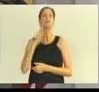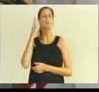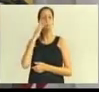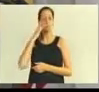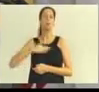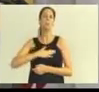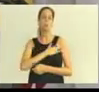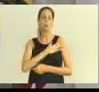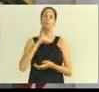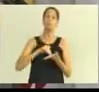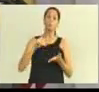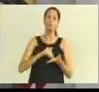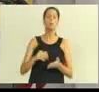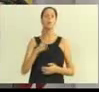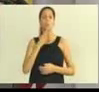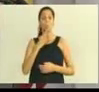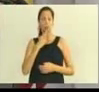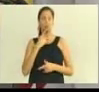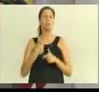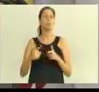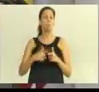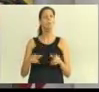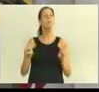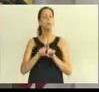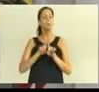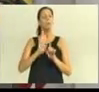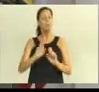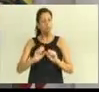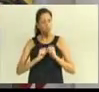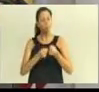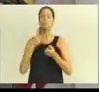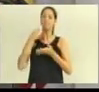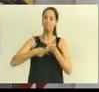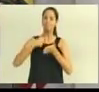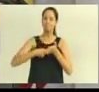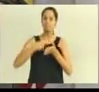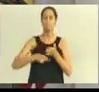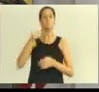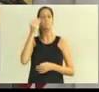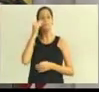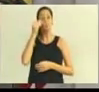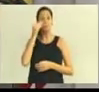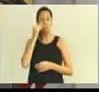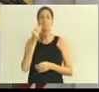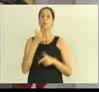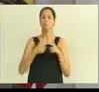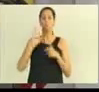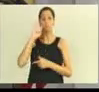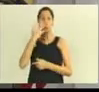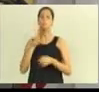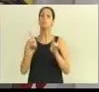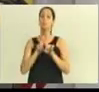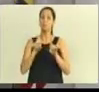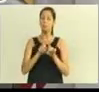dificuldades e têm enfrentado como ninguém essas dificuldades para poder tornar a nossa cidade novamente referência, não só em outras questões, mas